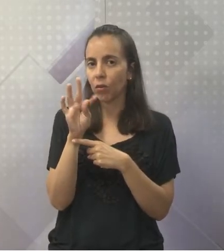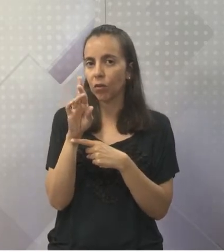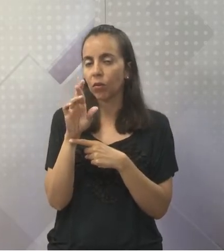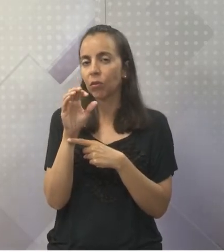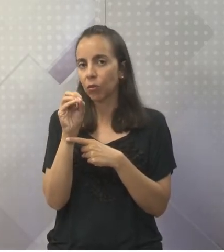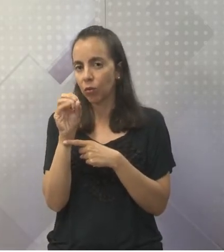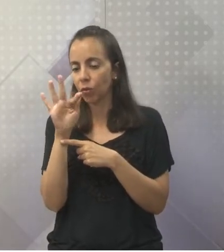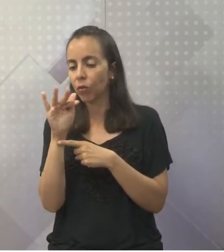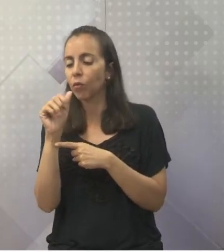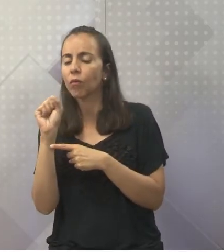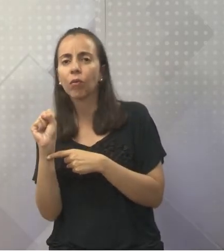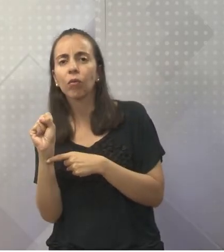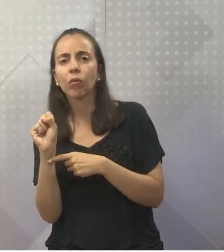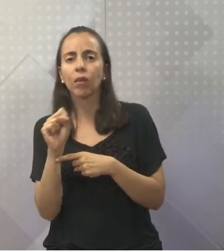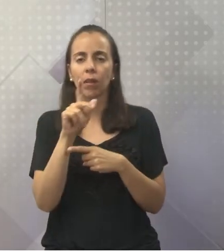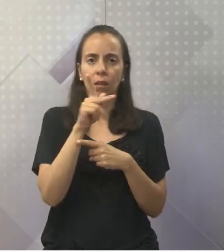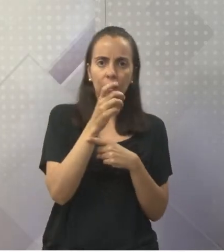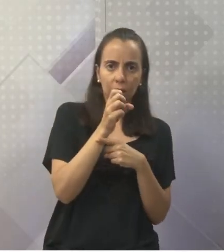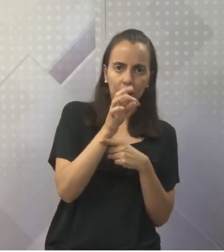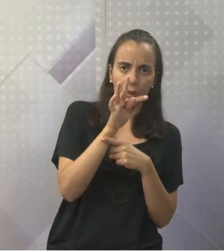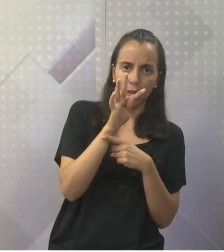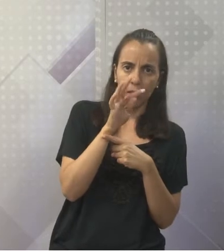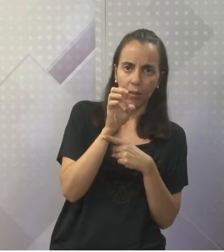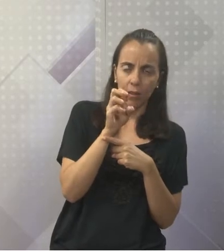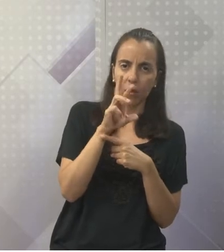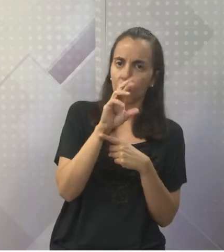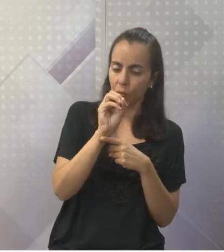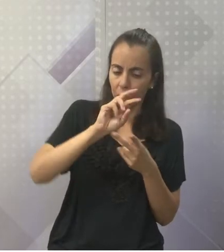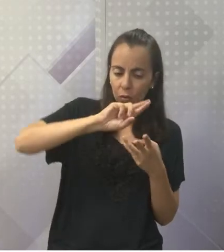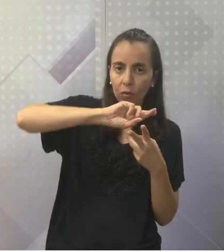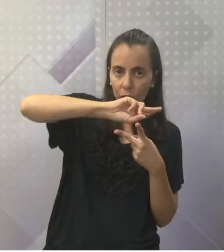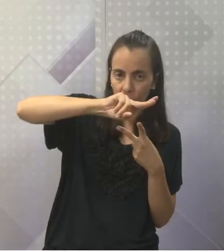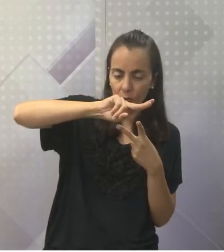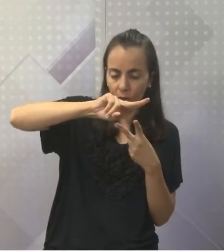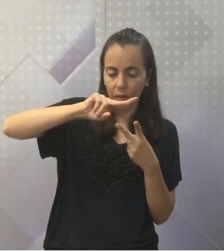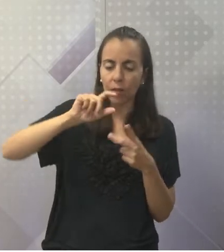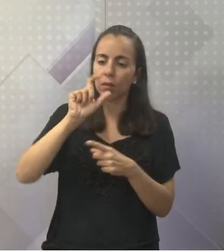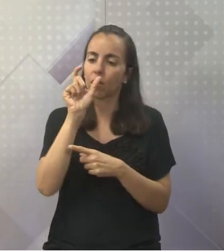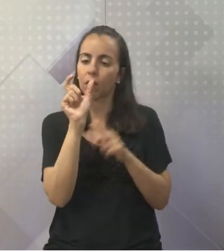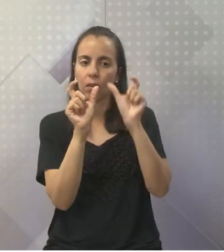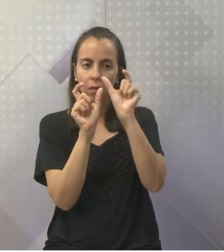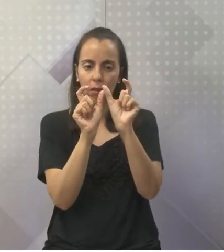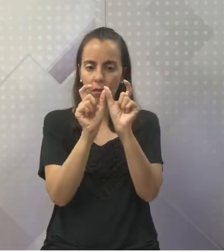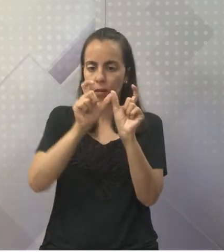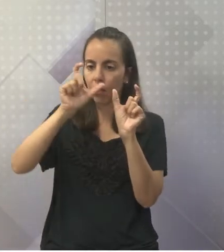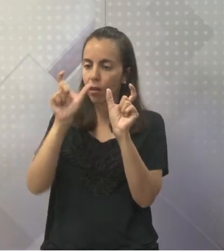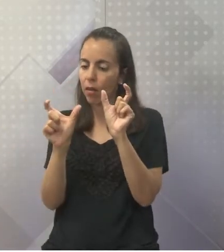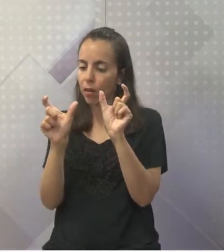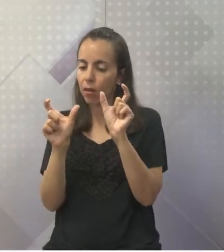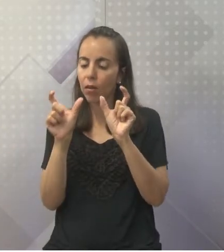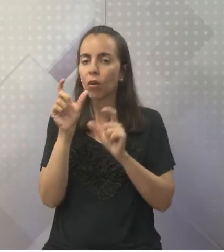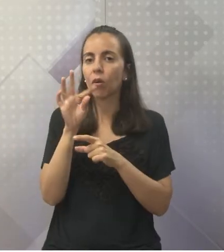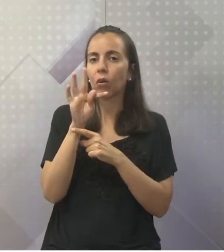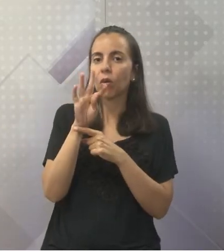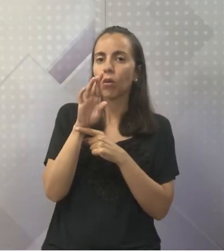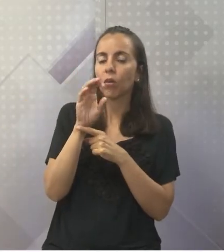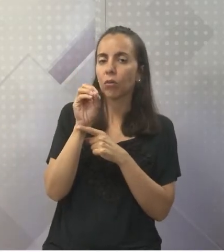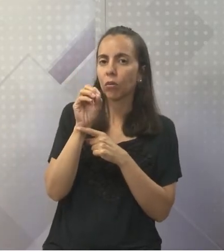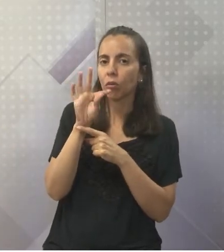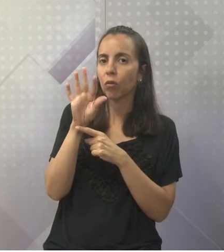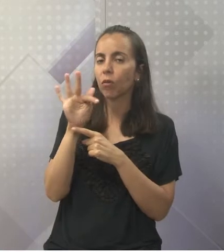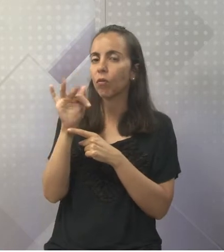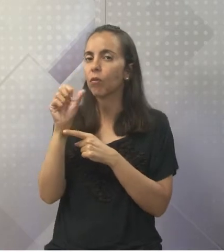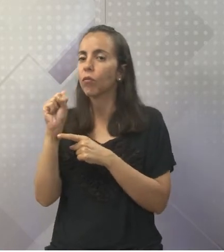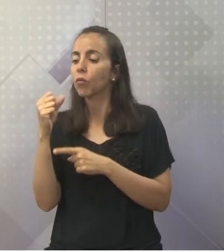diferente. Trofo, alimento. Ou seja, ele se alimenta a partir de outro organismo.